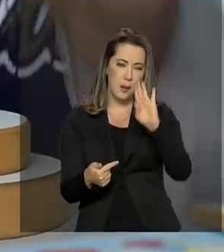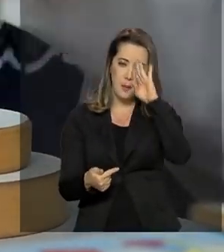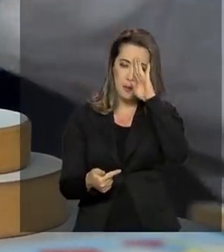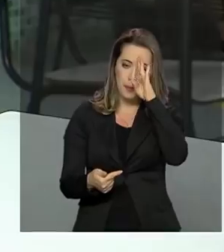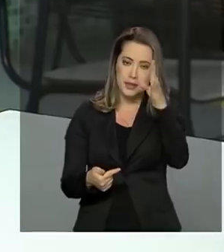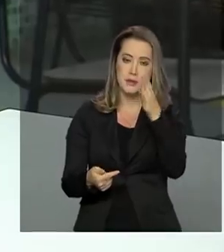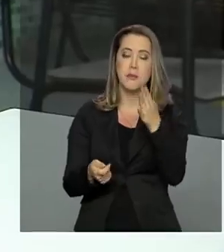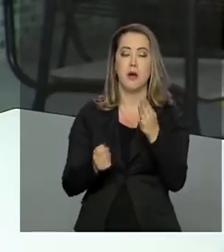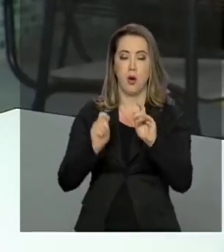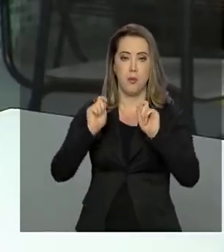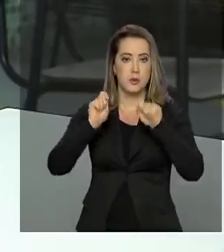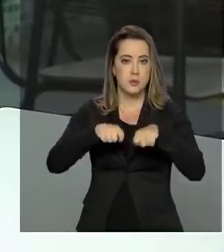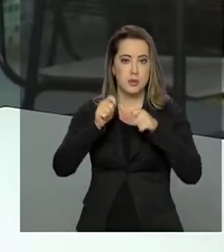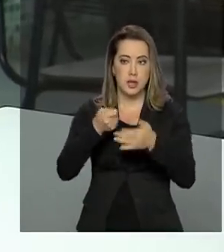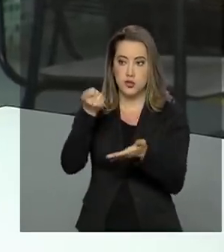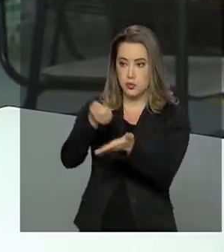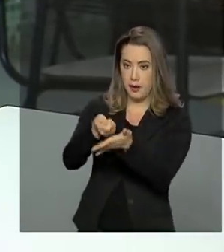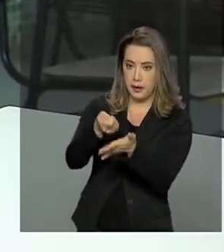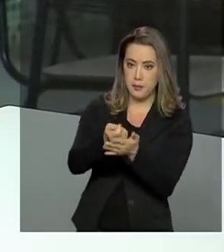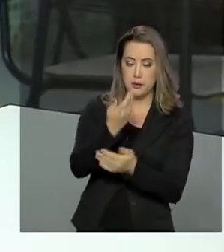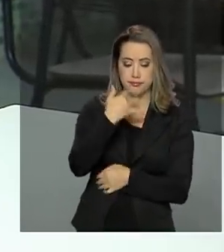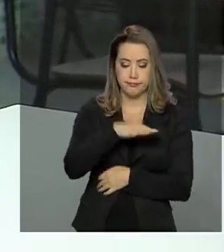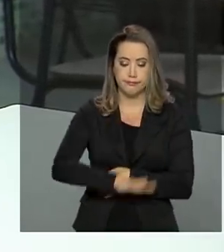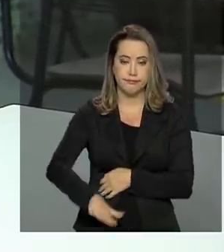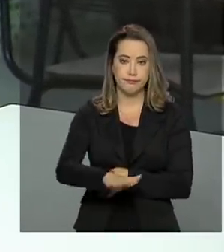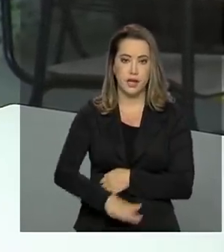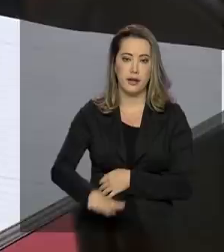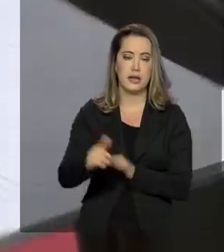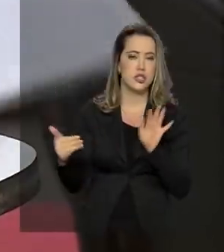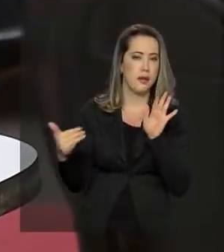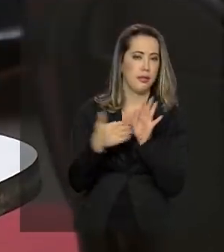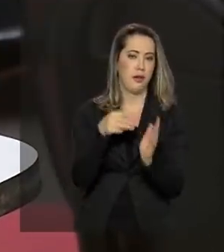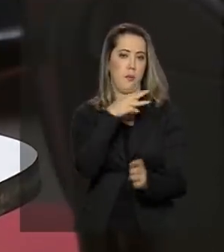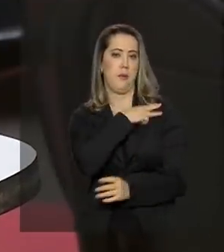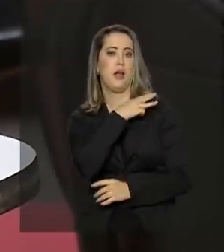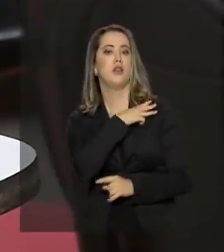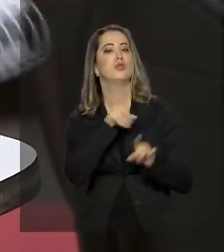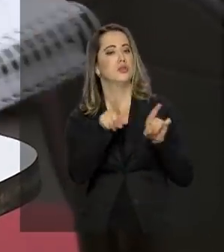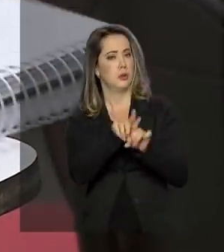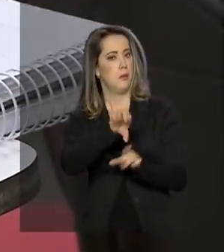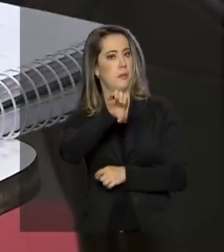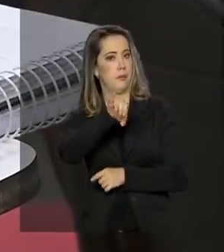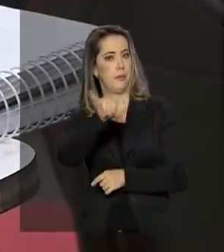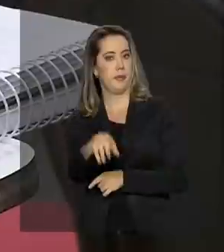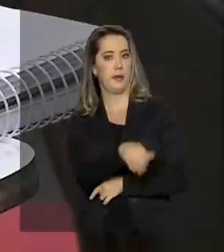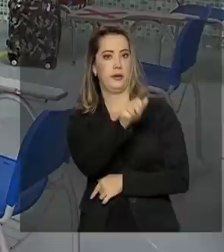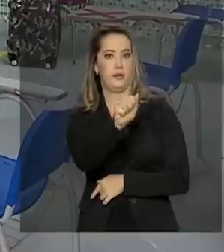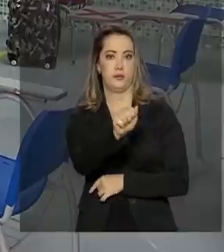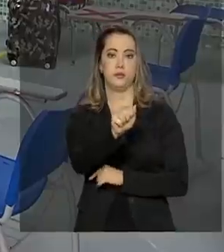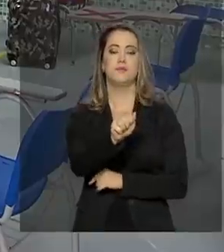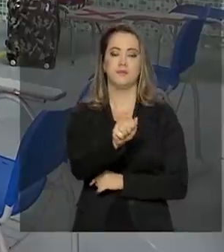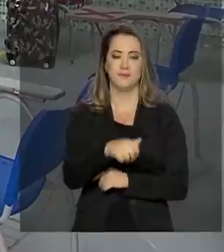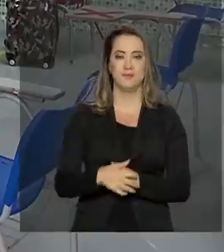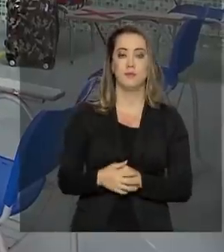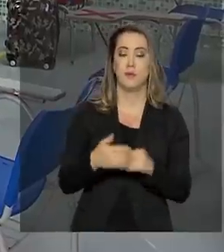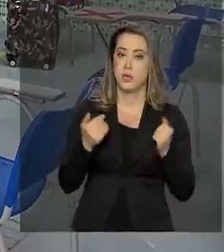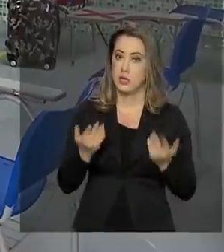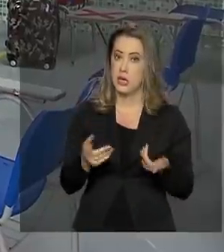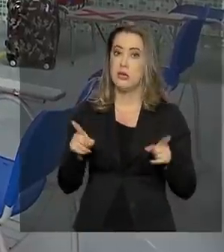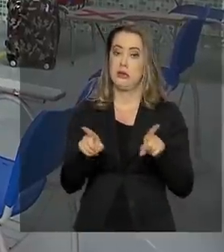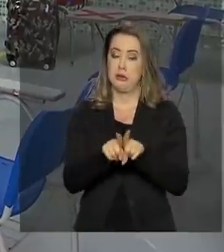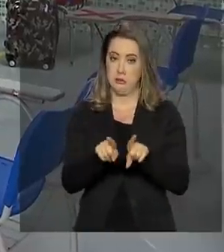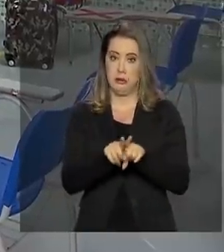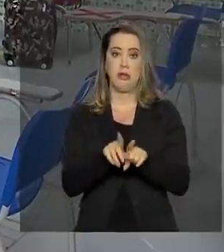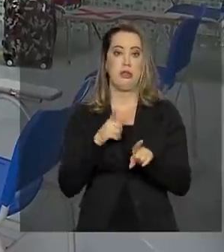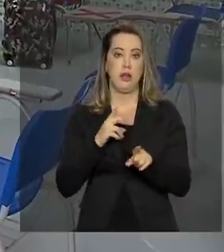agente financiador desde a creche até o ensino médio, passando pela educação de jovens e adultos no país e conta com